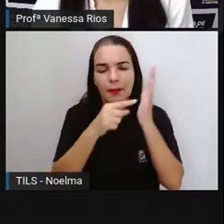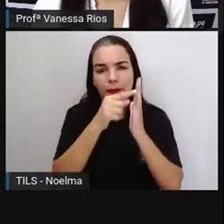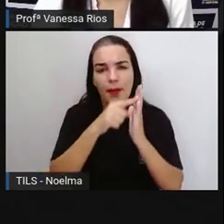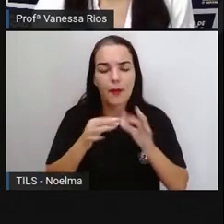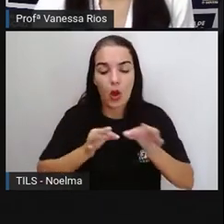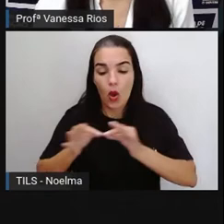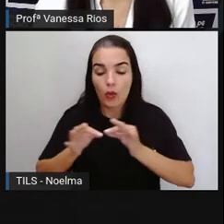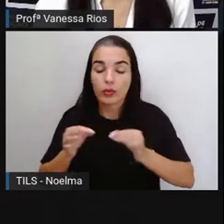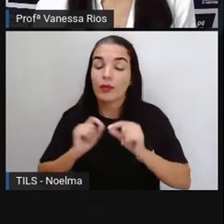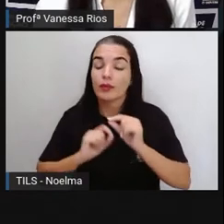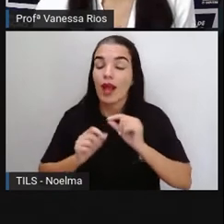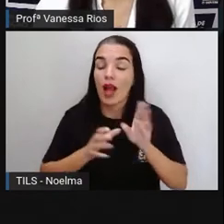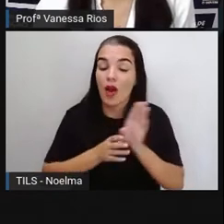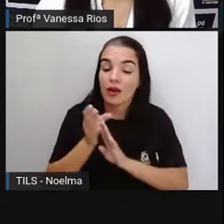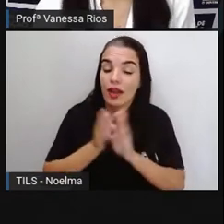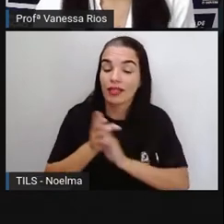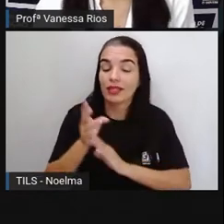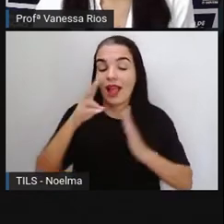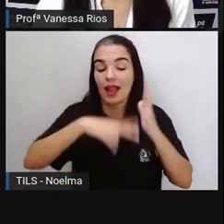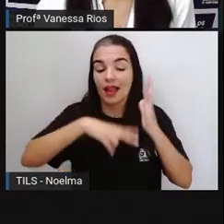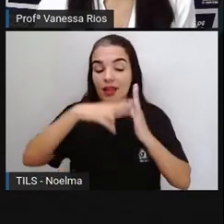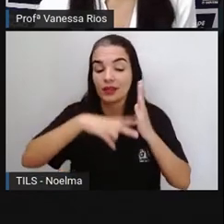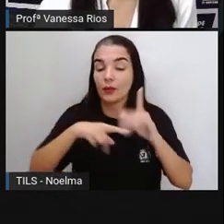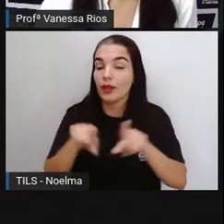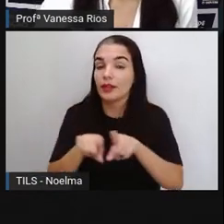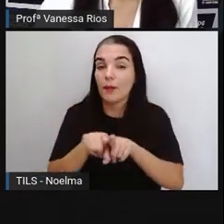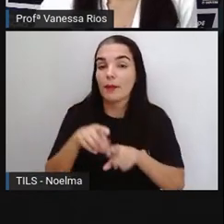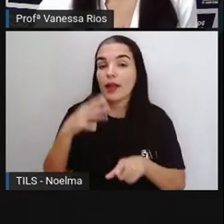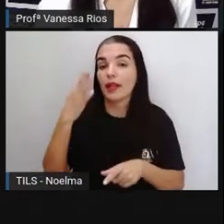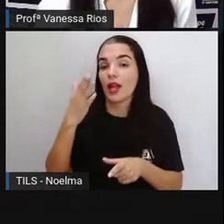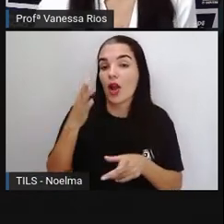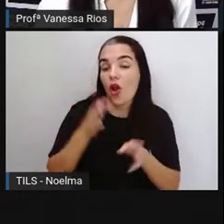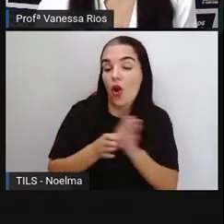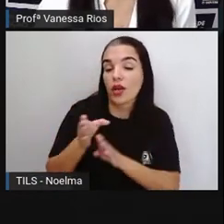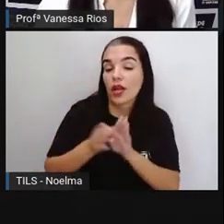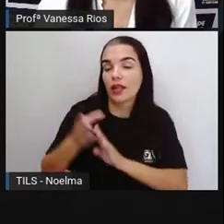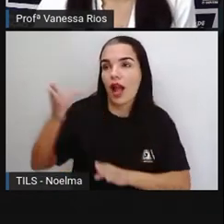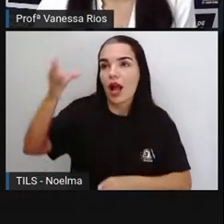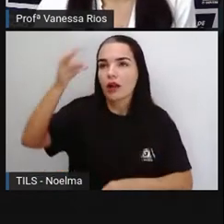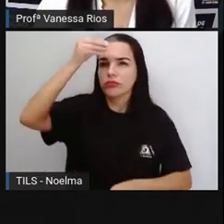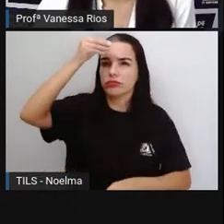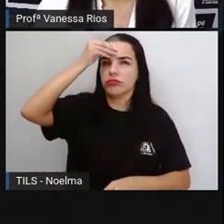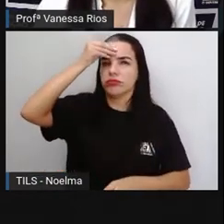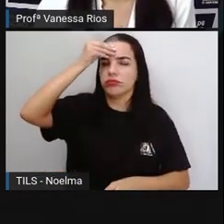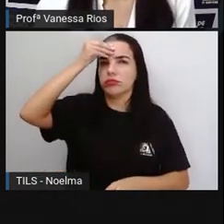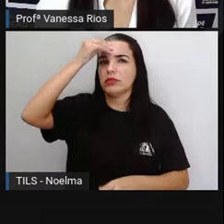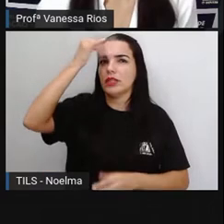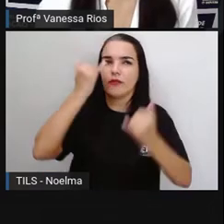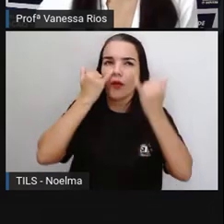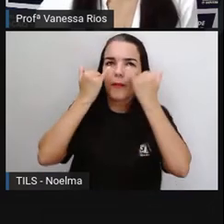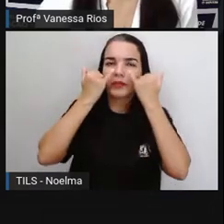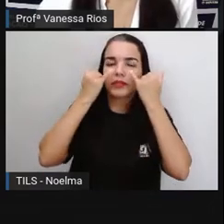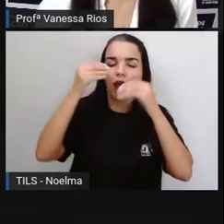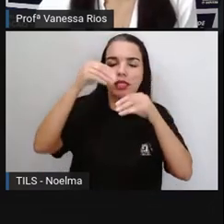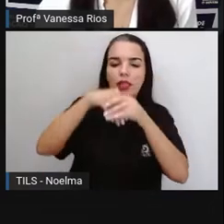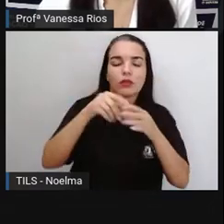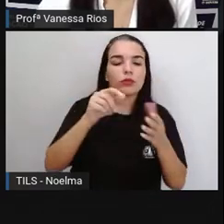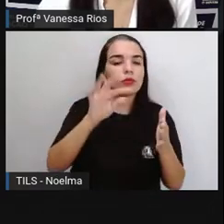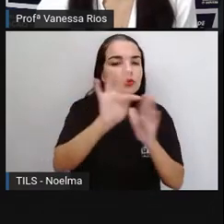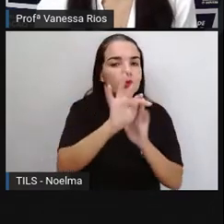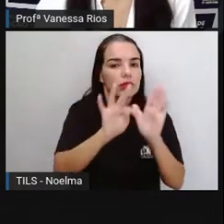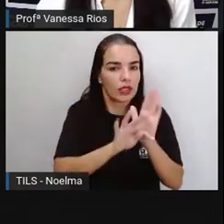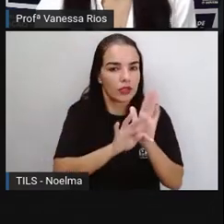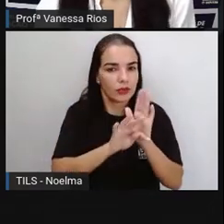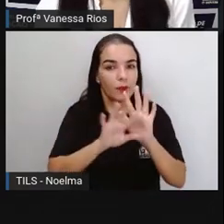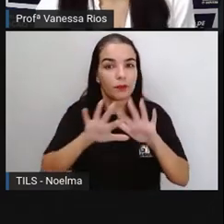leitura e, principalmente, para orientar a compreensão da informação trazida pelo texto. Então, as pontuações,